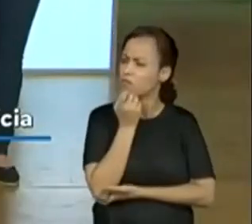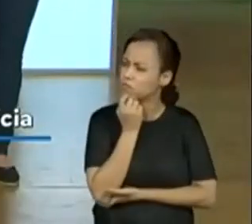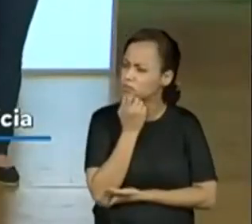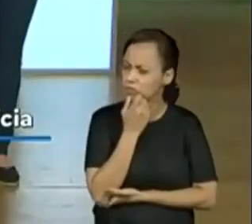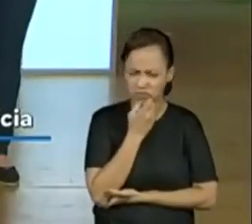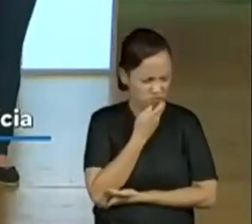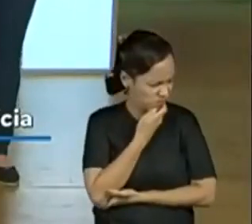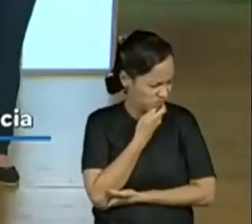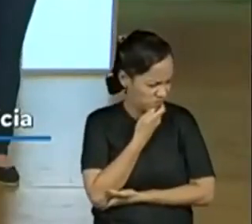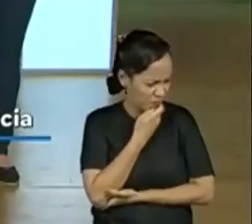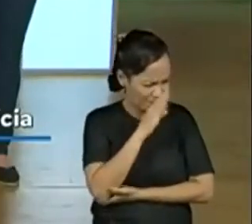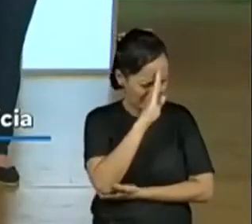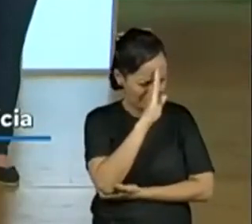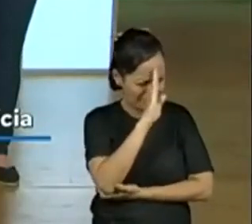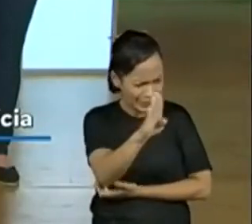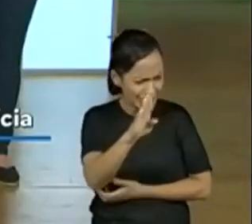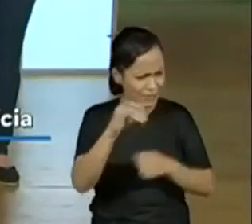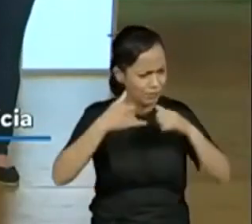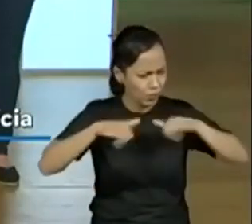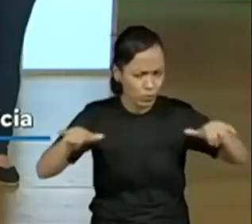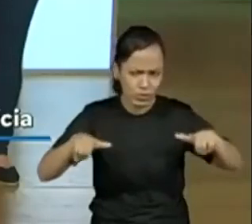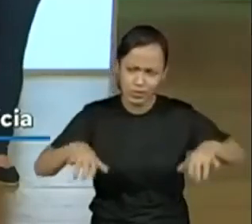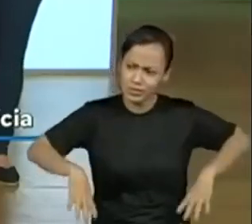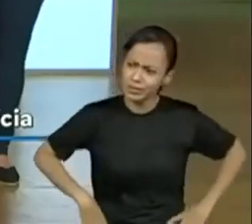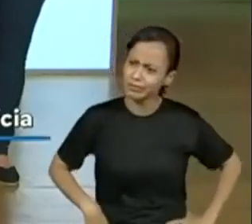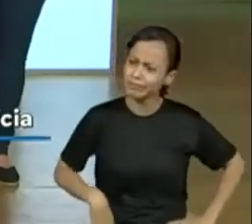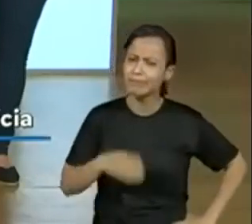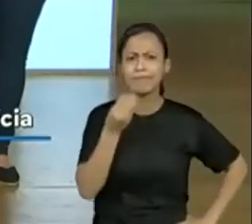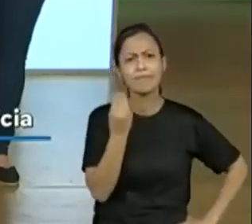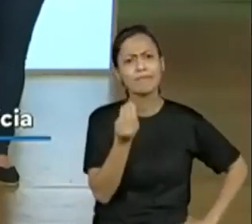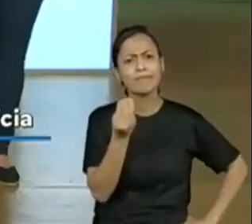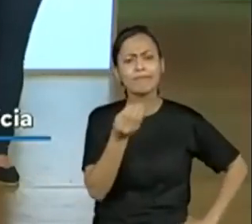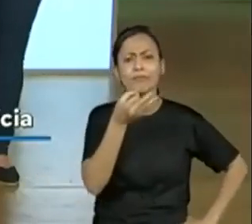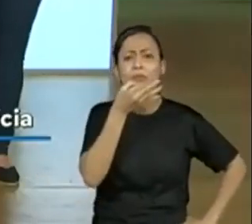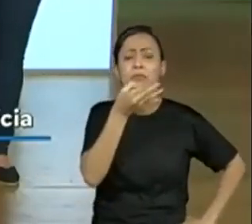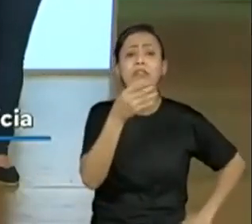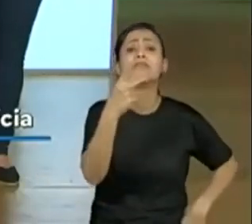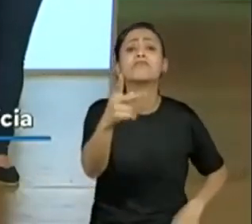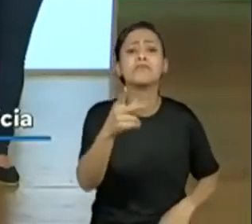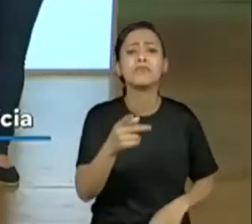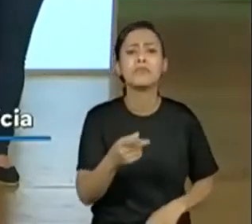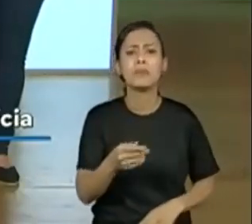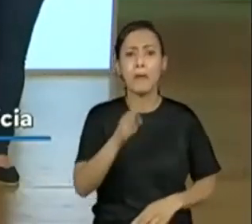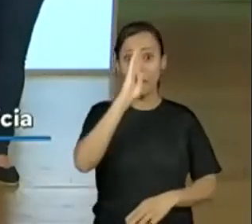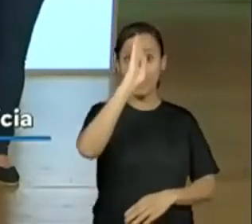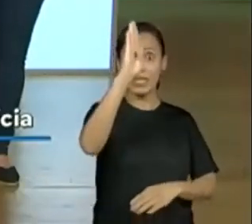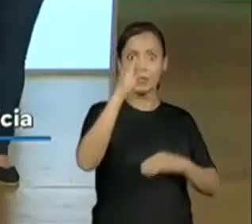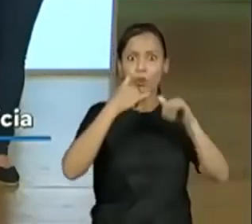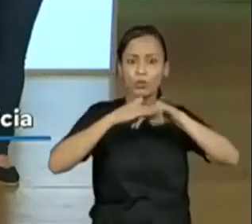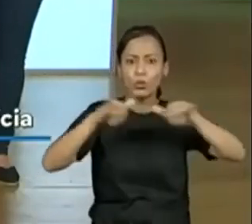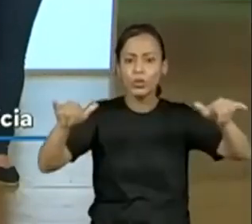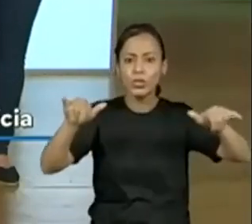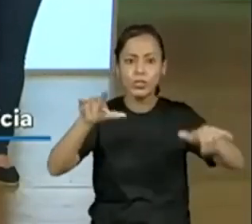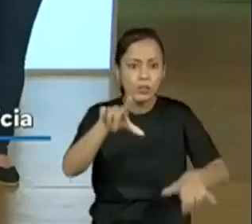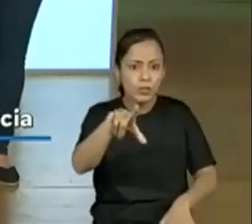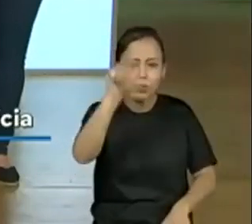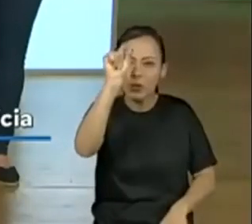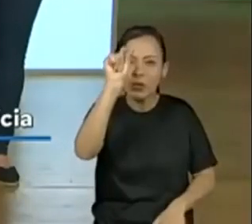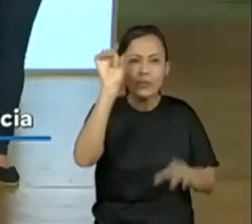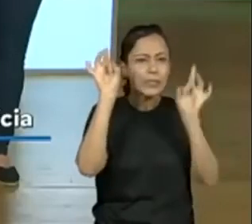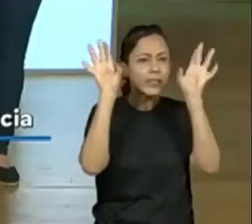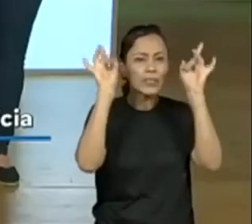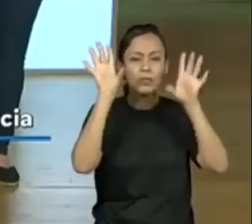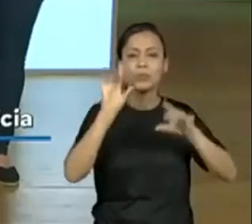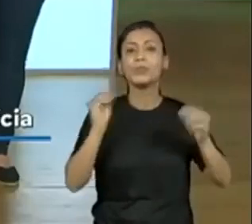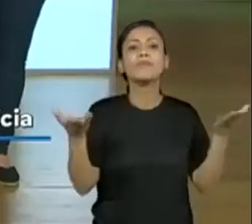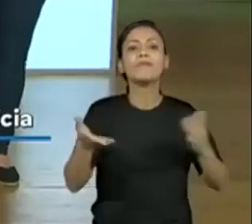professora? O olho da notícia. O que vocês acham que esse nome, o olho da notícia seria, hein? Será que vocês já sabem?